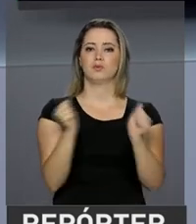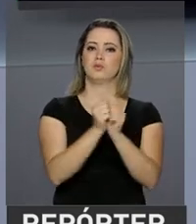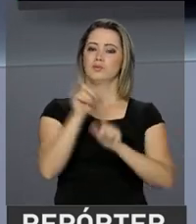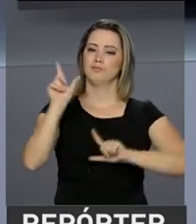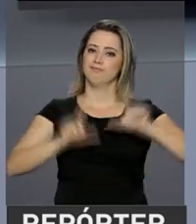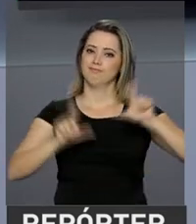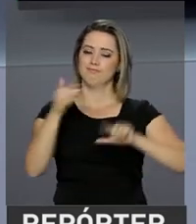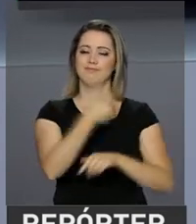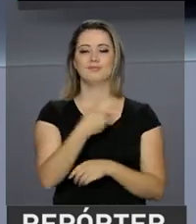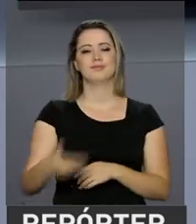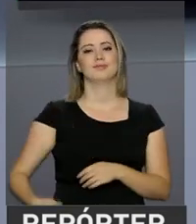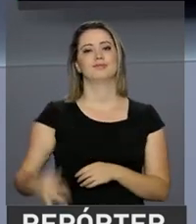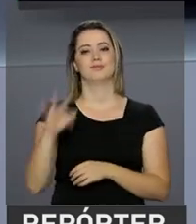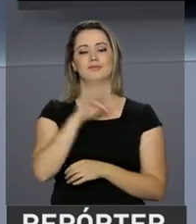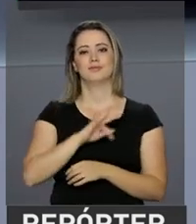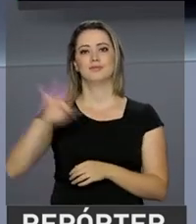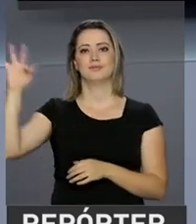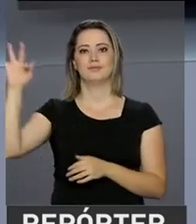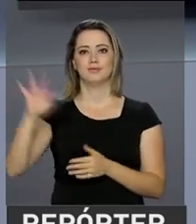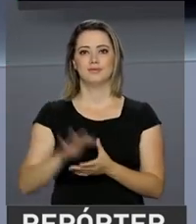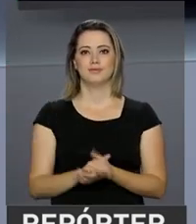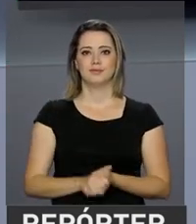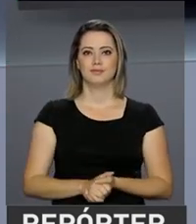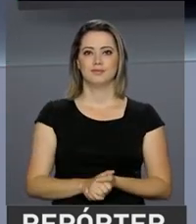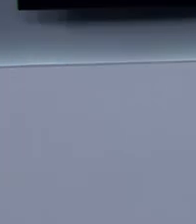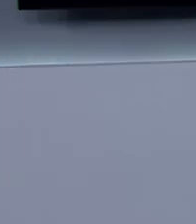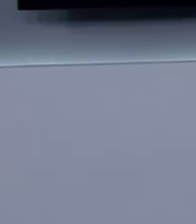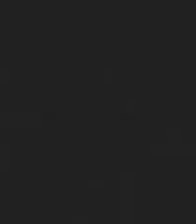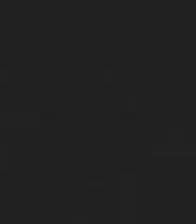gente aqui na NBR e a TV do governo federal.